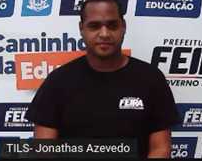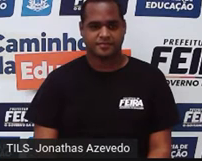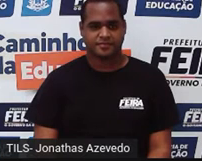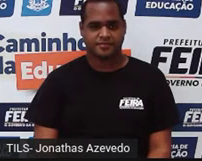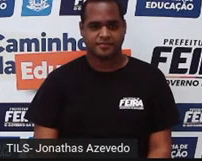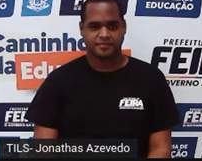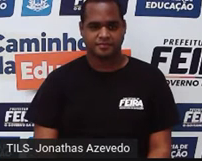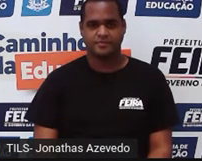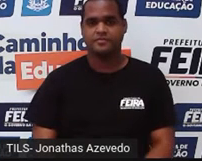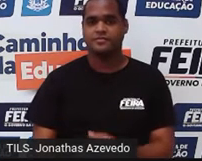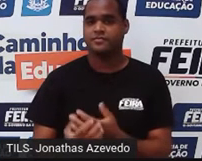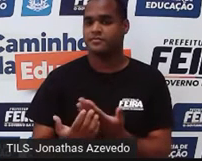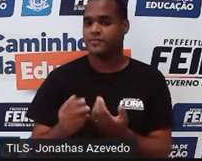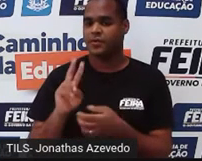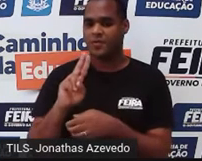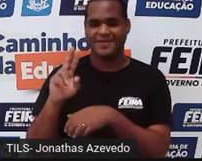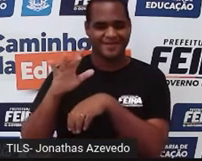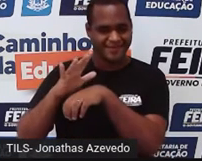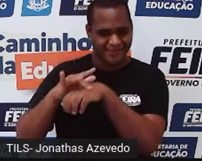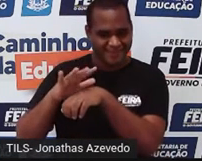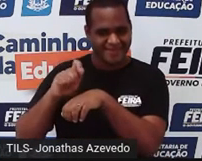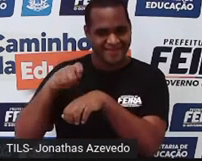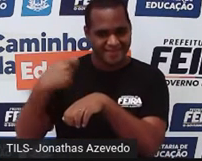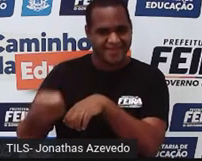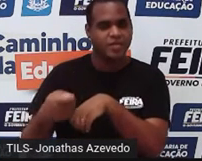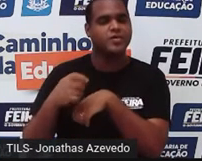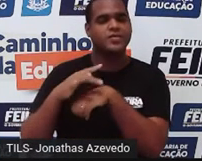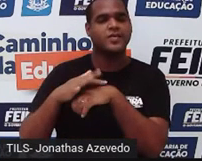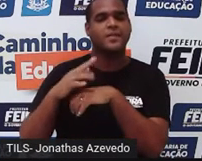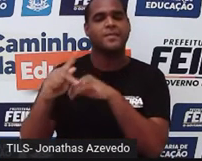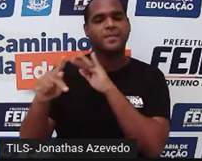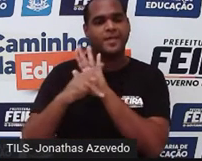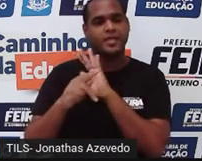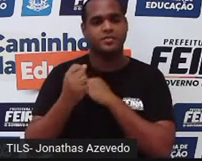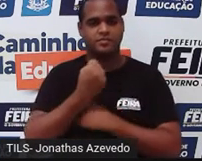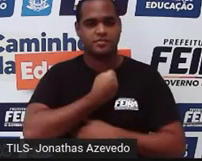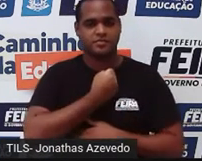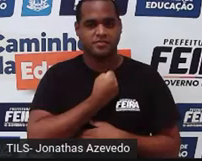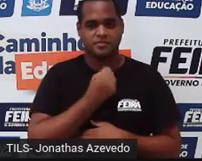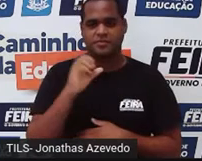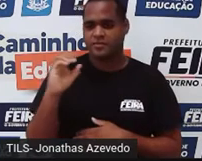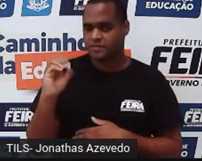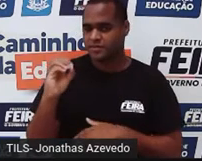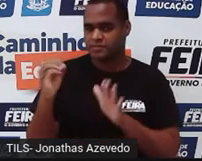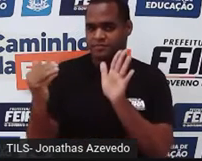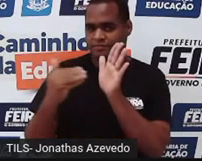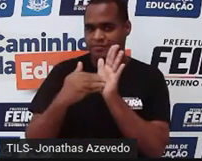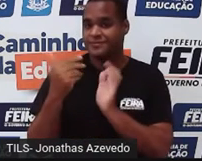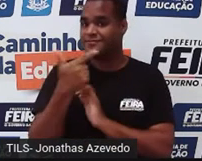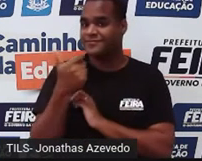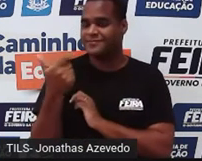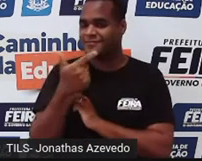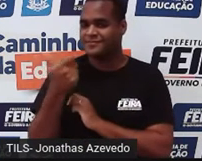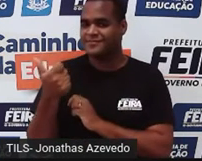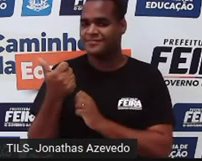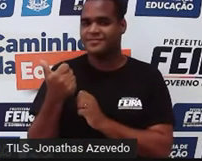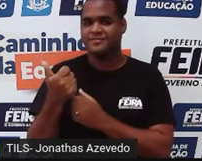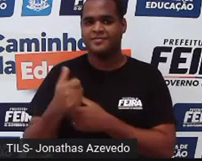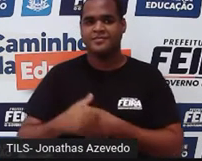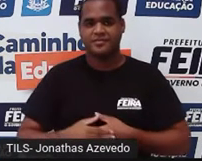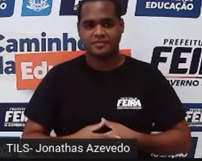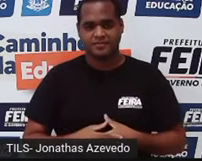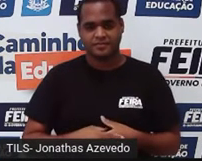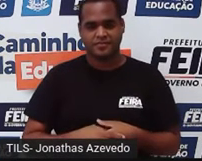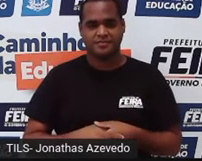Qual é o nome da doença que pertence aos números naturais entre 0 e